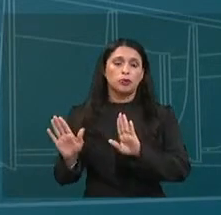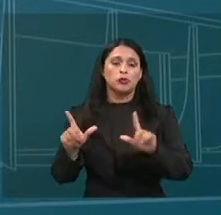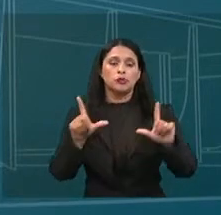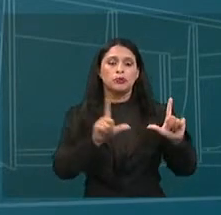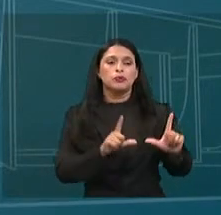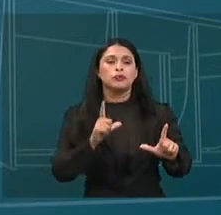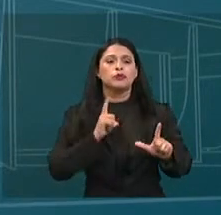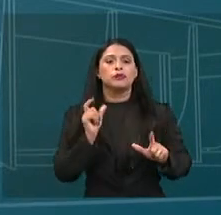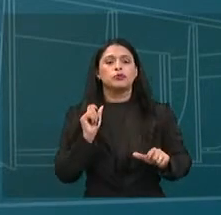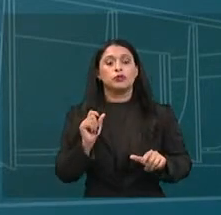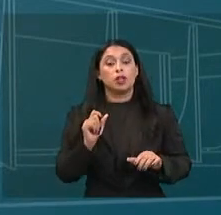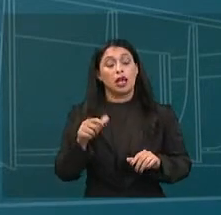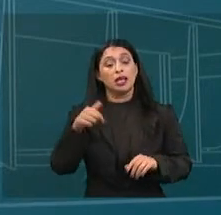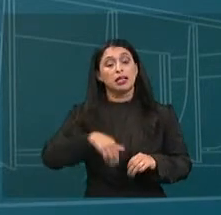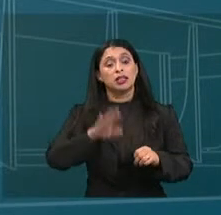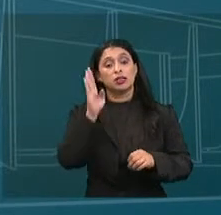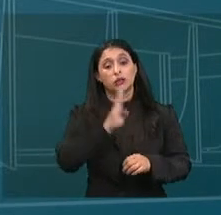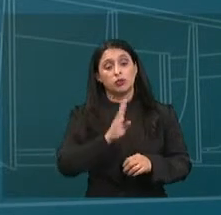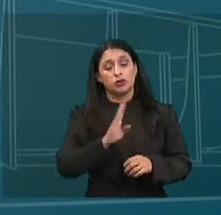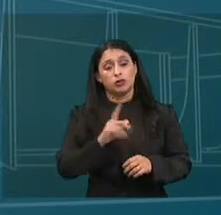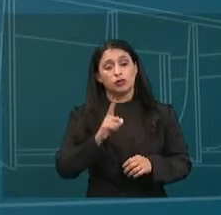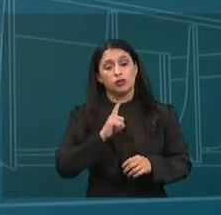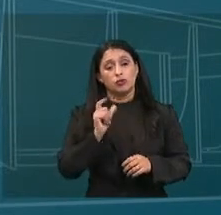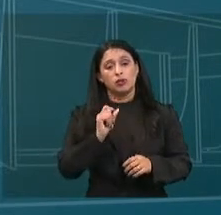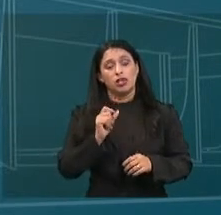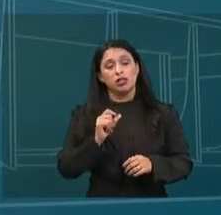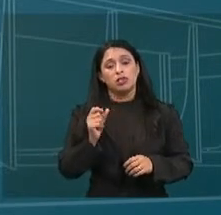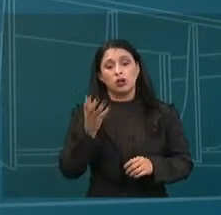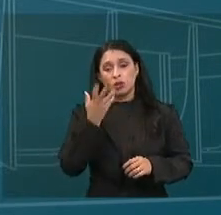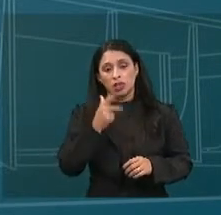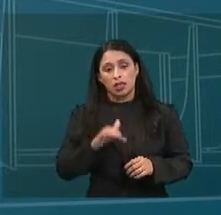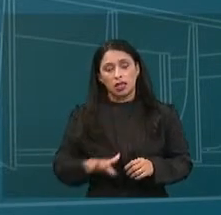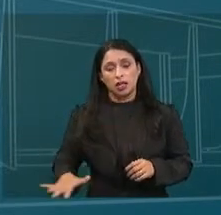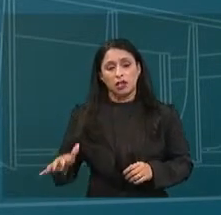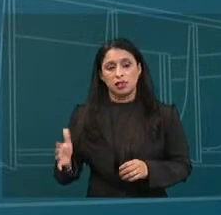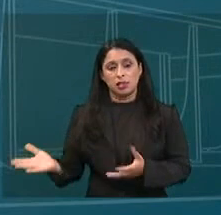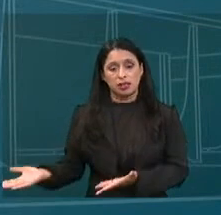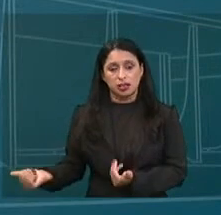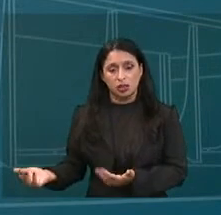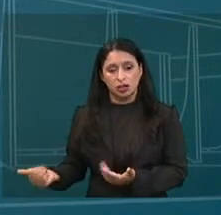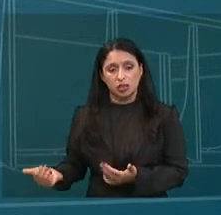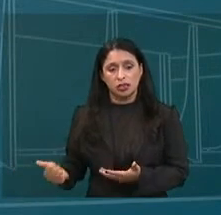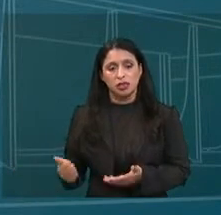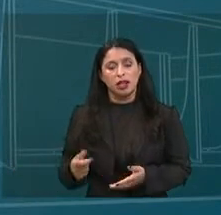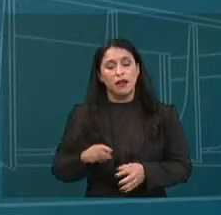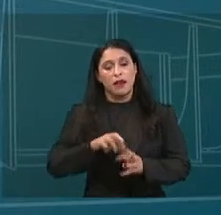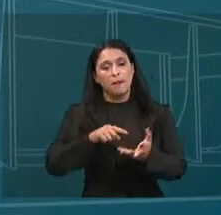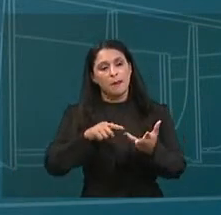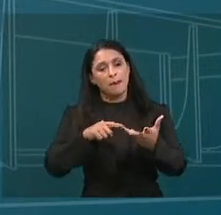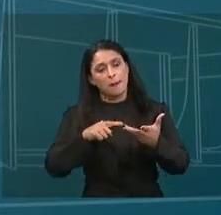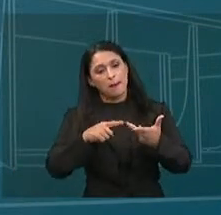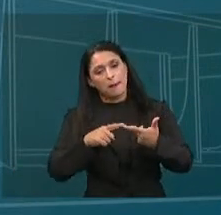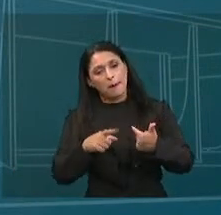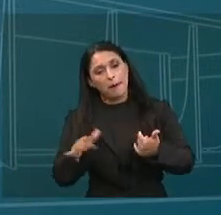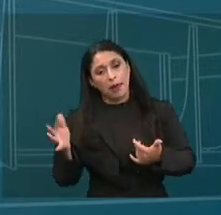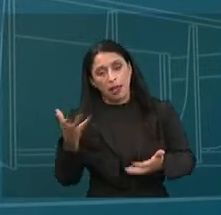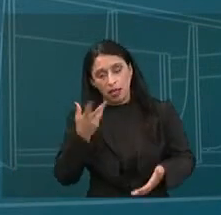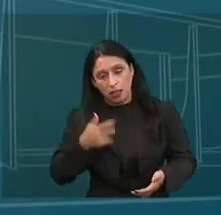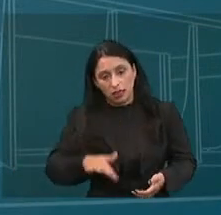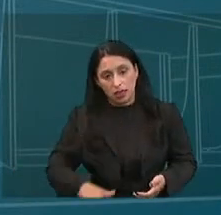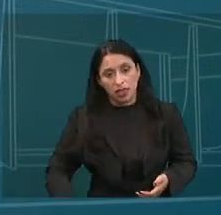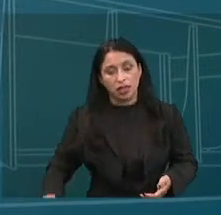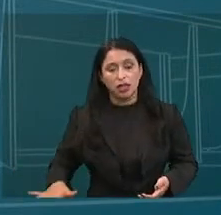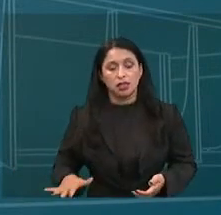tentar que, num país como o Brasil, quando falamos em crianças e adolescentes, falamos em múltiplas infâncias e múltiplas adolescências, que representam